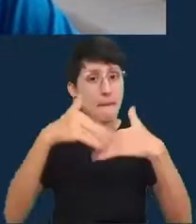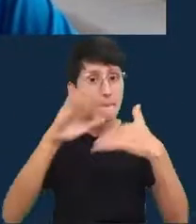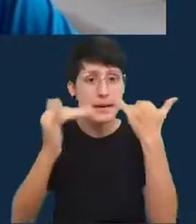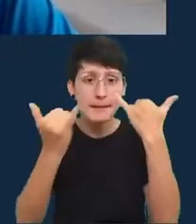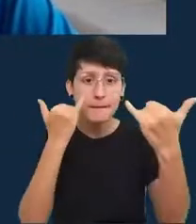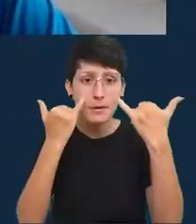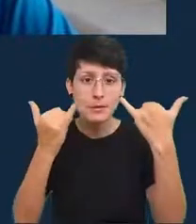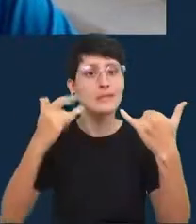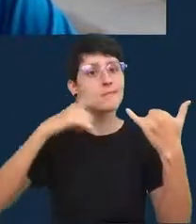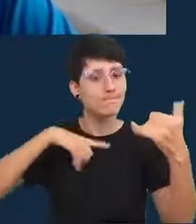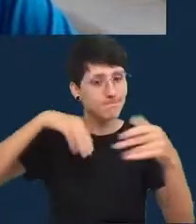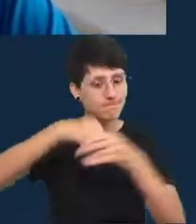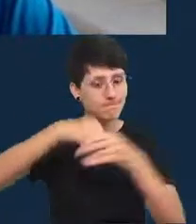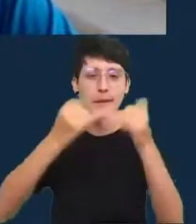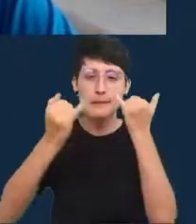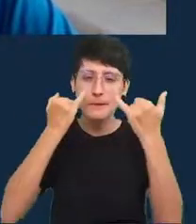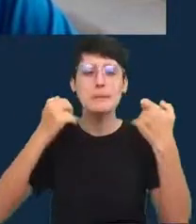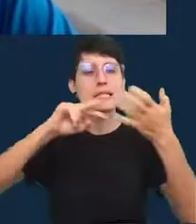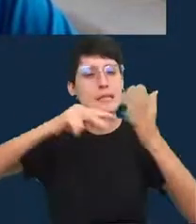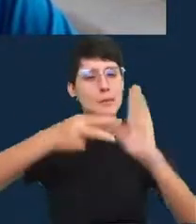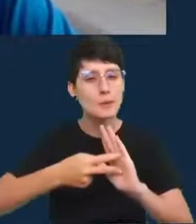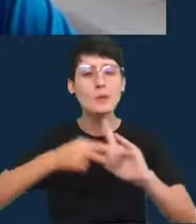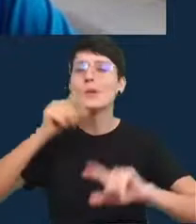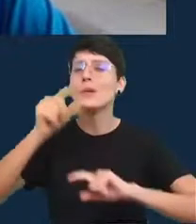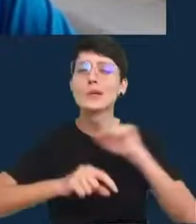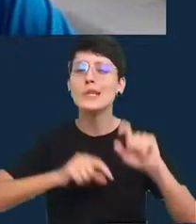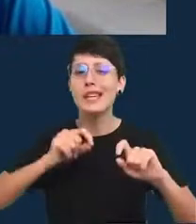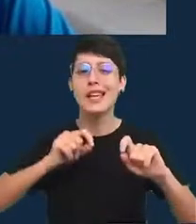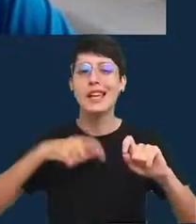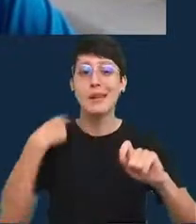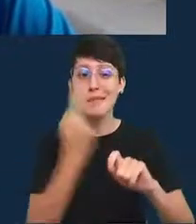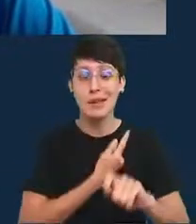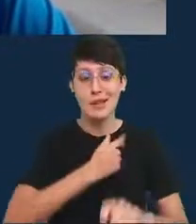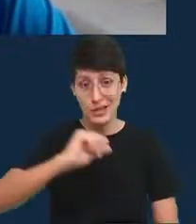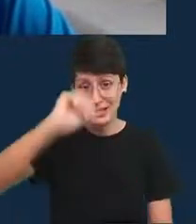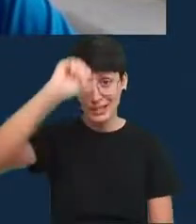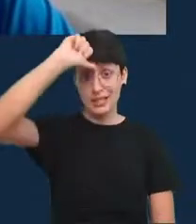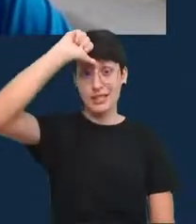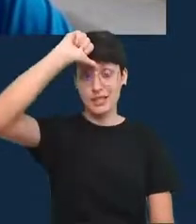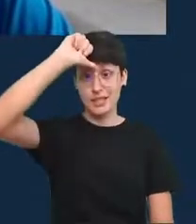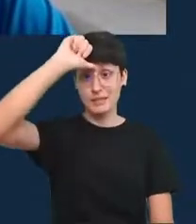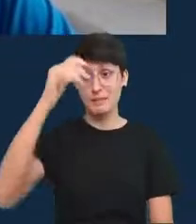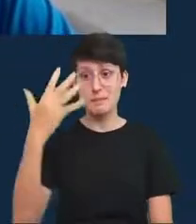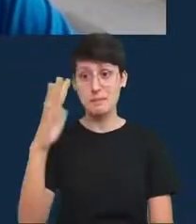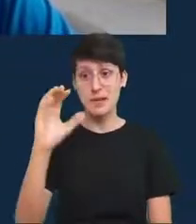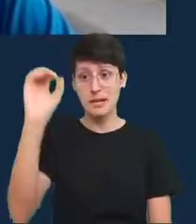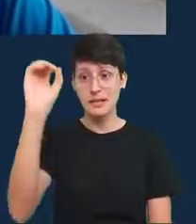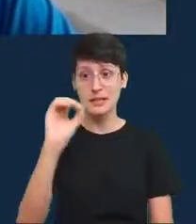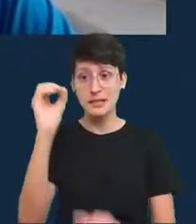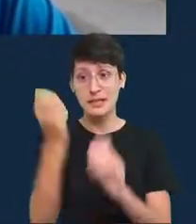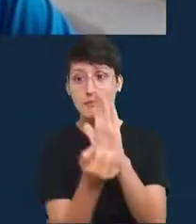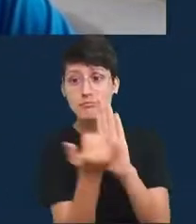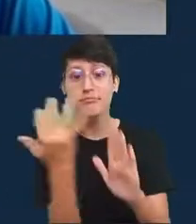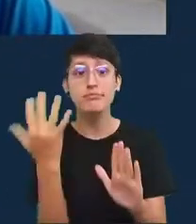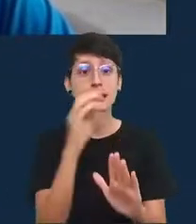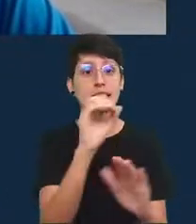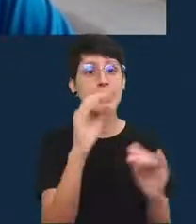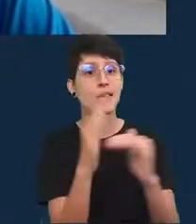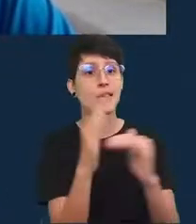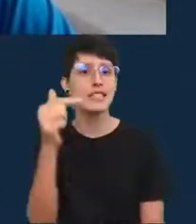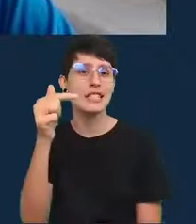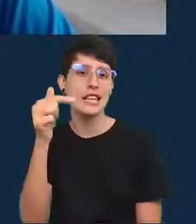dizendo que para a Índia a nossa estimativa de excesso de mortes é de 2 mil a 7 2 a 7 milhões